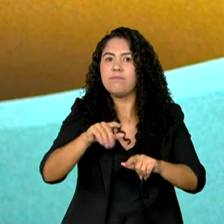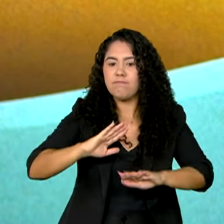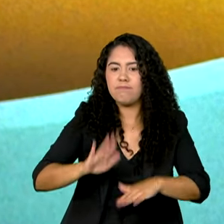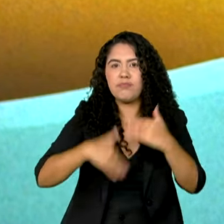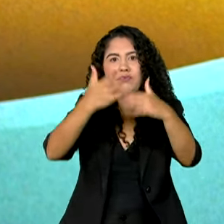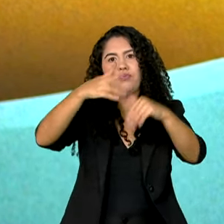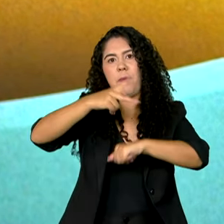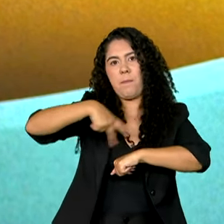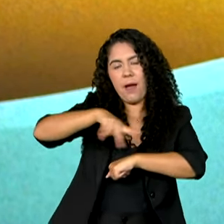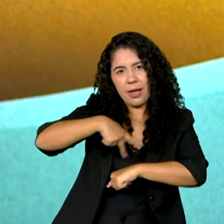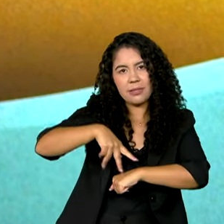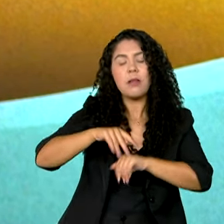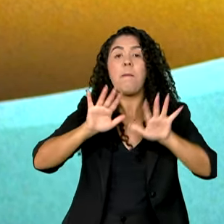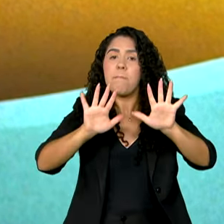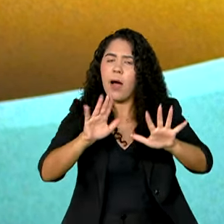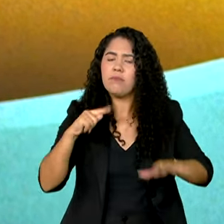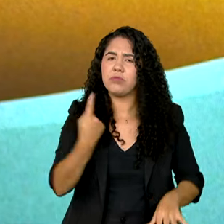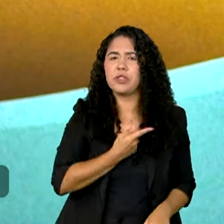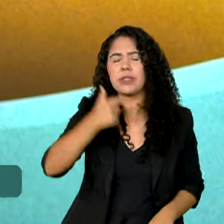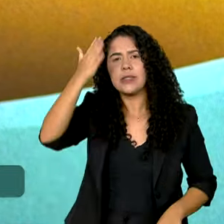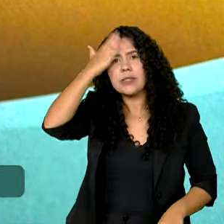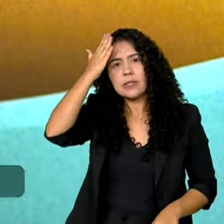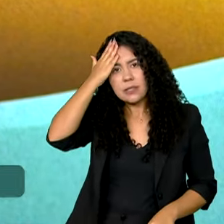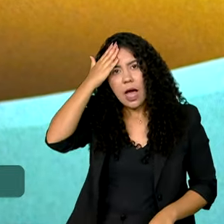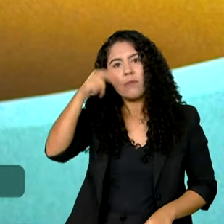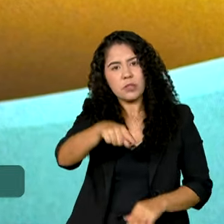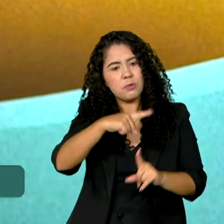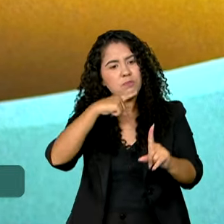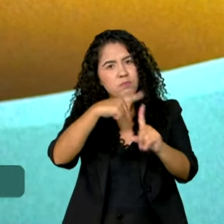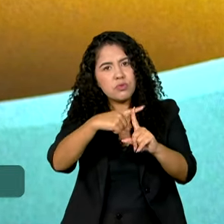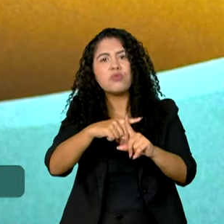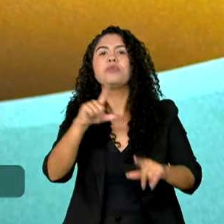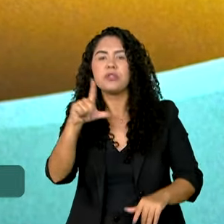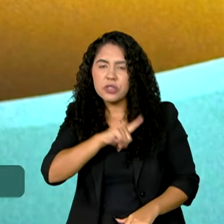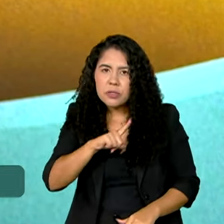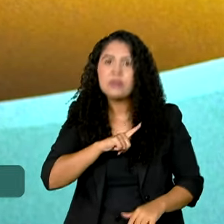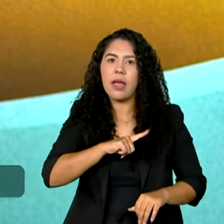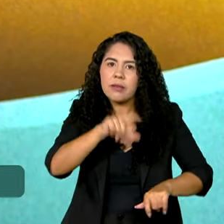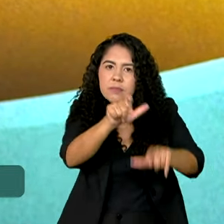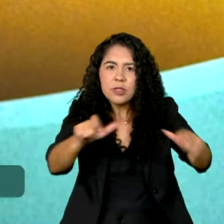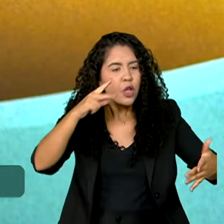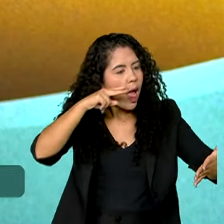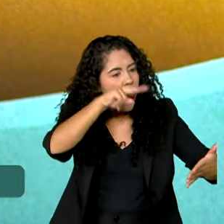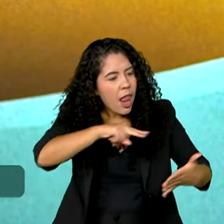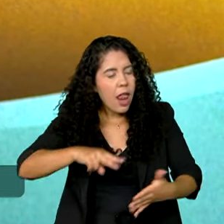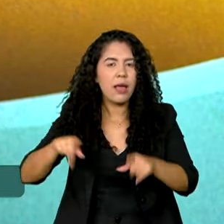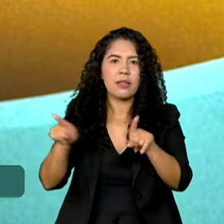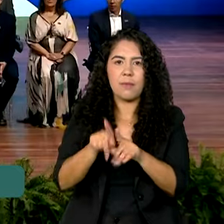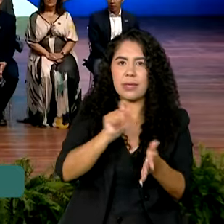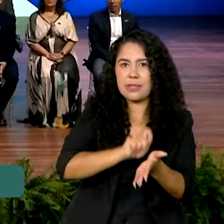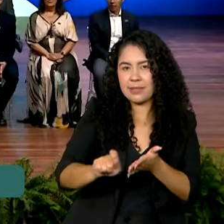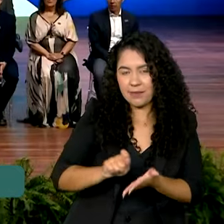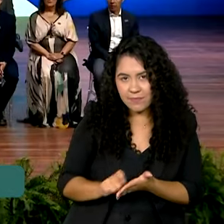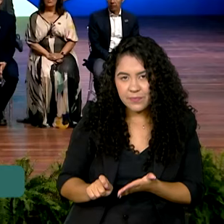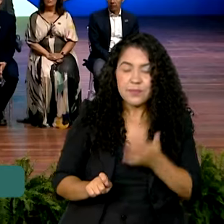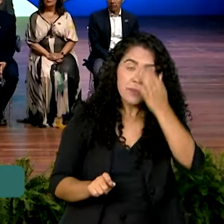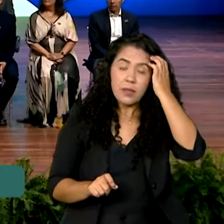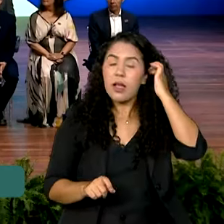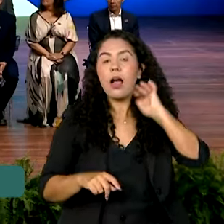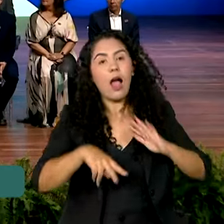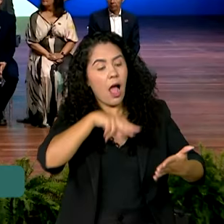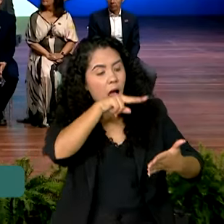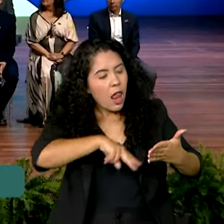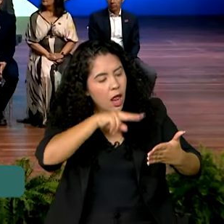Mas, além disso, nós também sabemos do impacto do acesso à leitura na vida das pessoas. A leitura acelera e